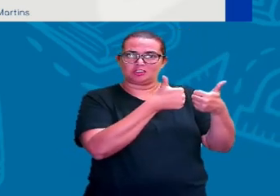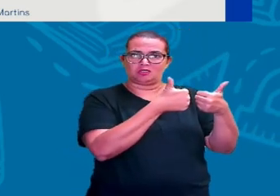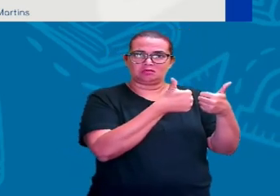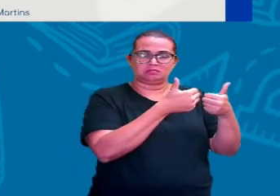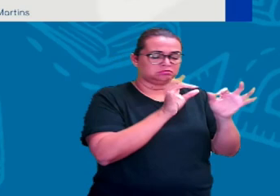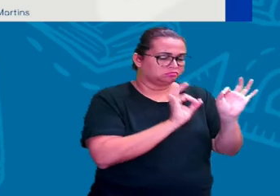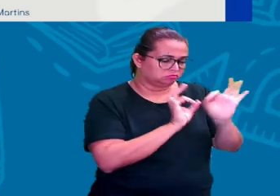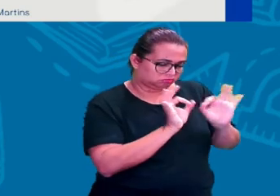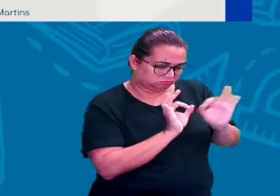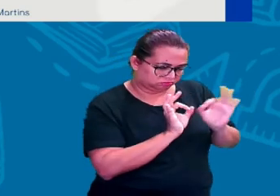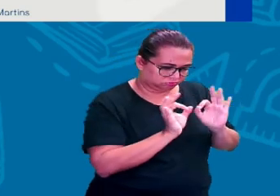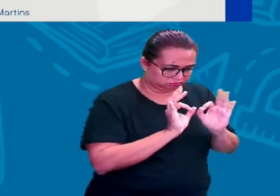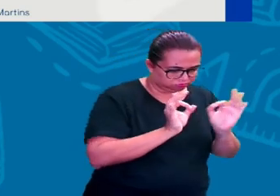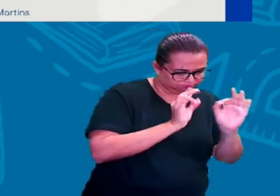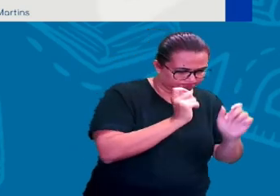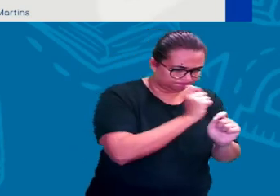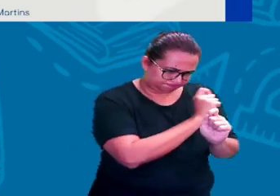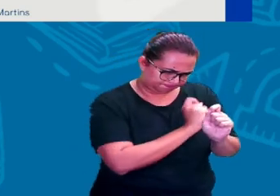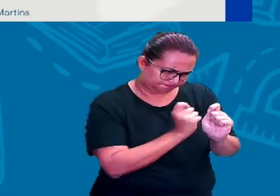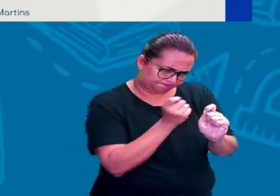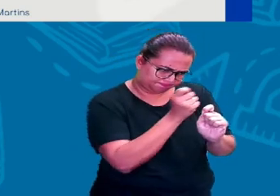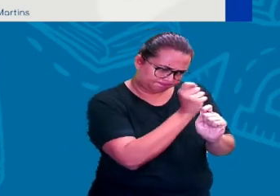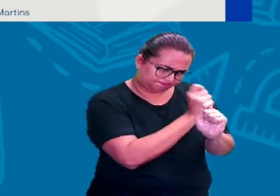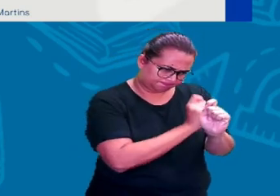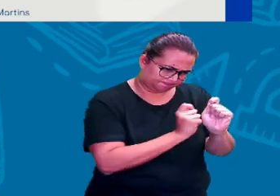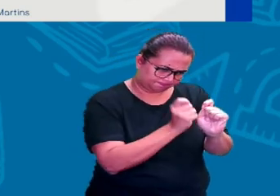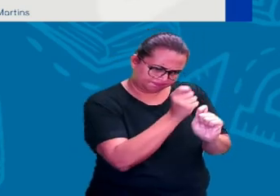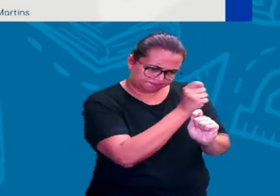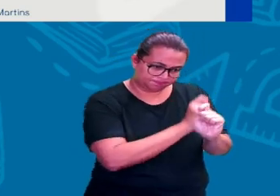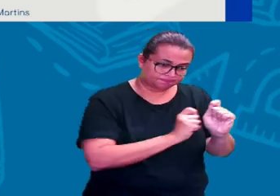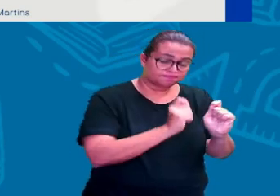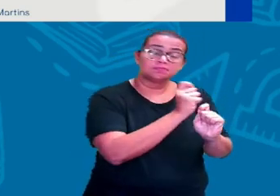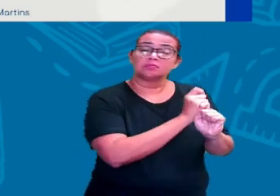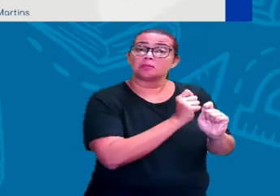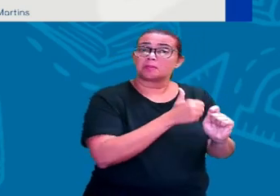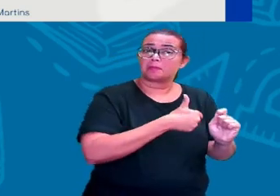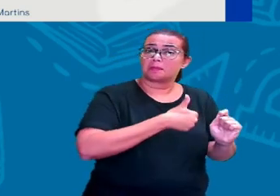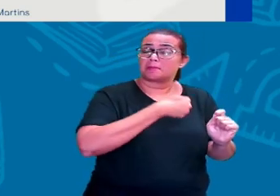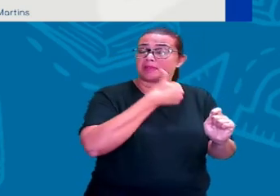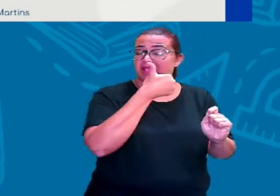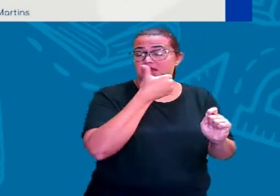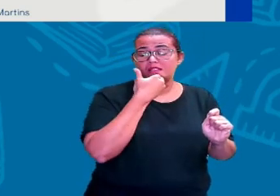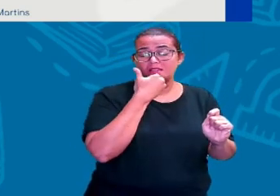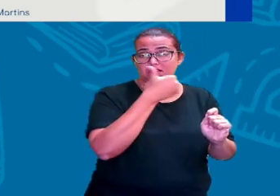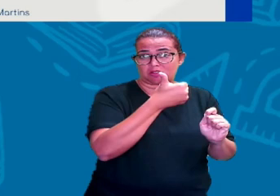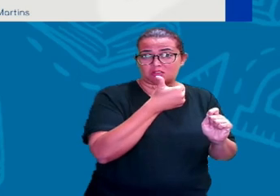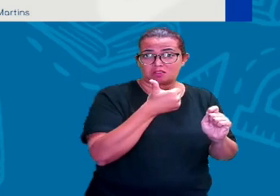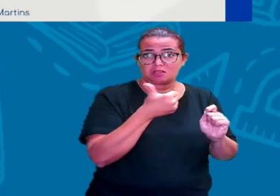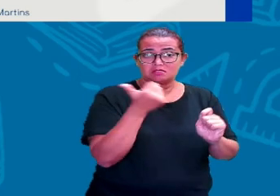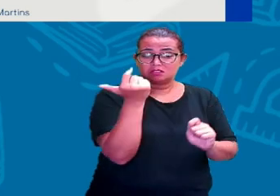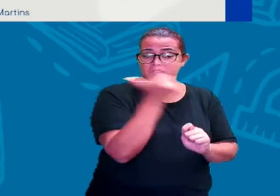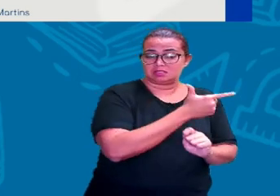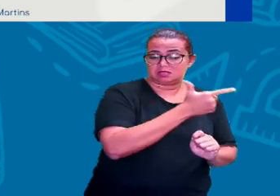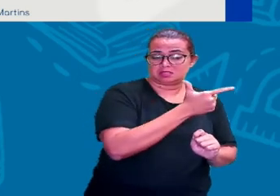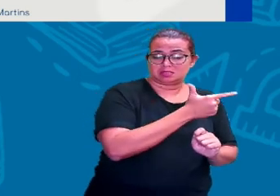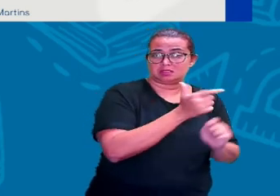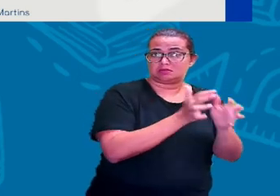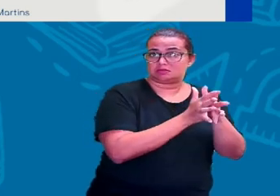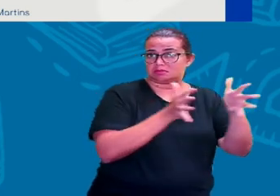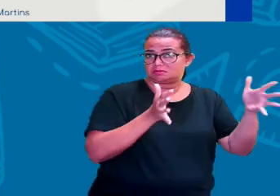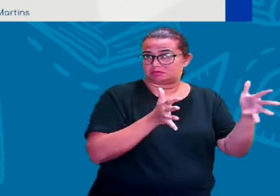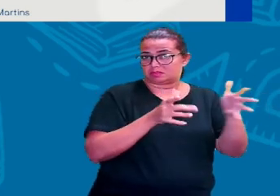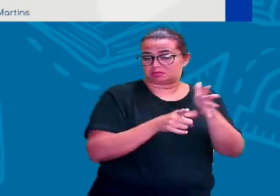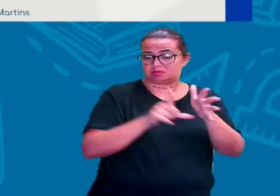produzidas, melhor criadas, tá? Então, é a segunda fase, o segundo período da pré-história. E,